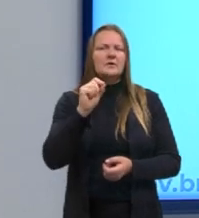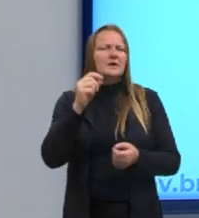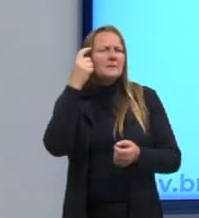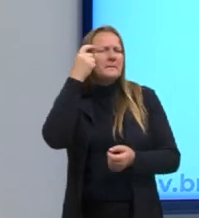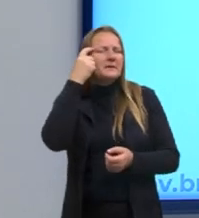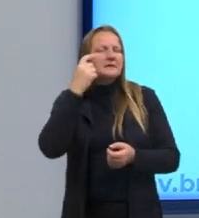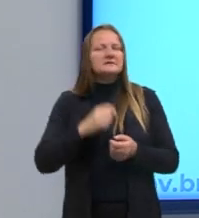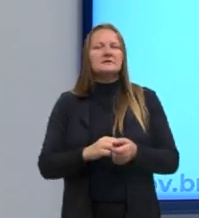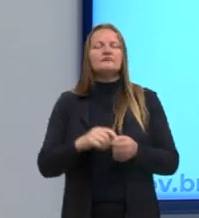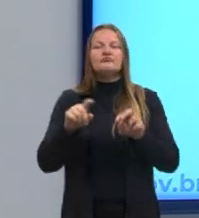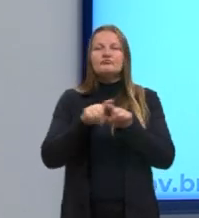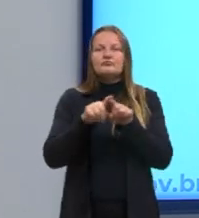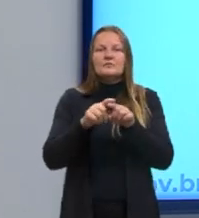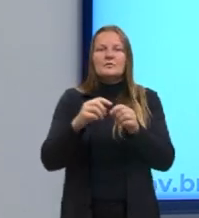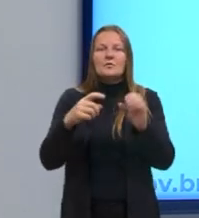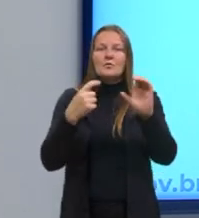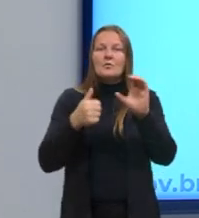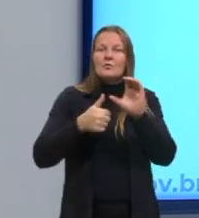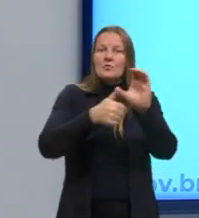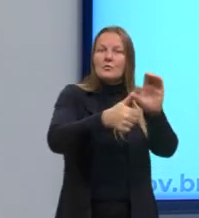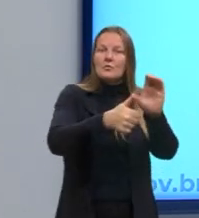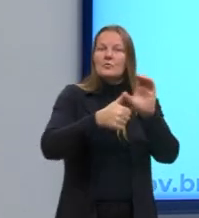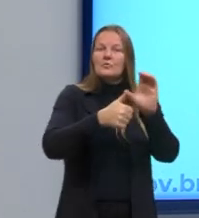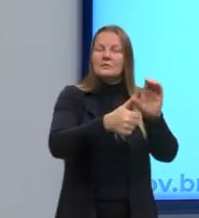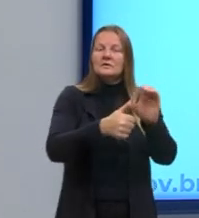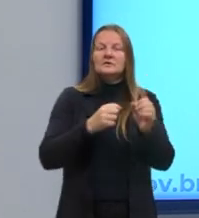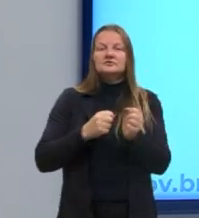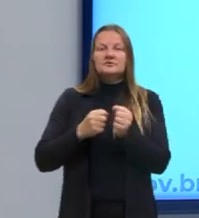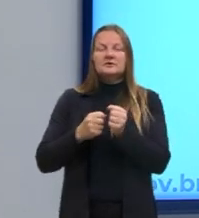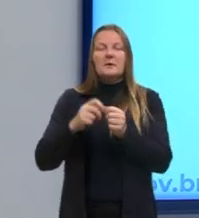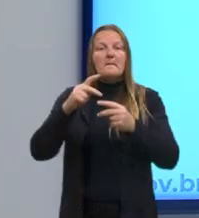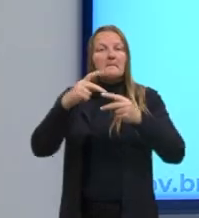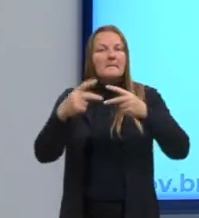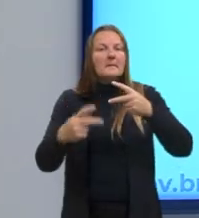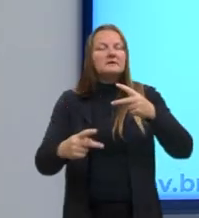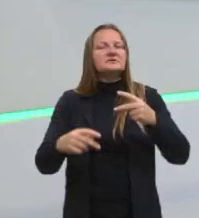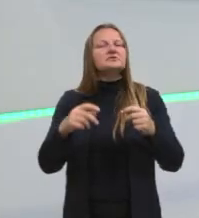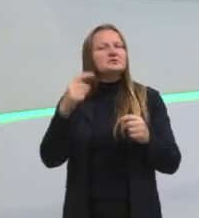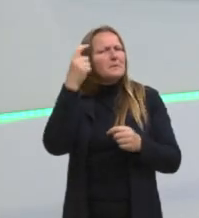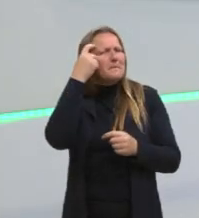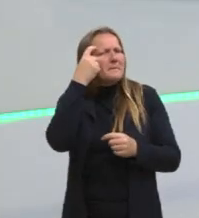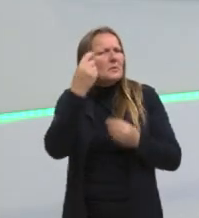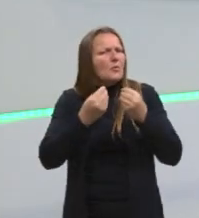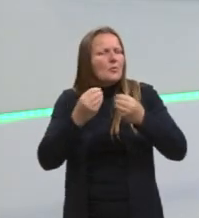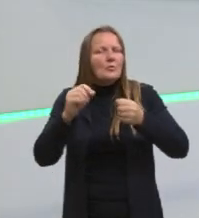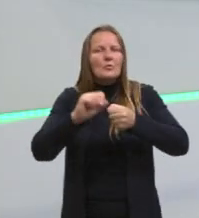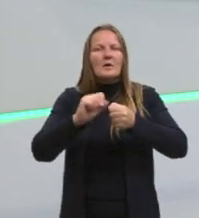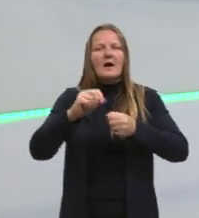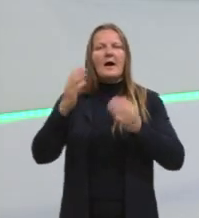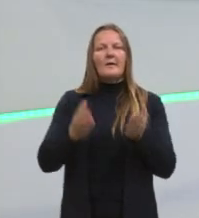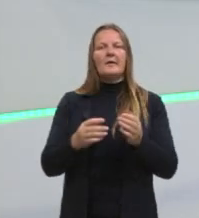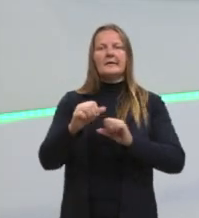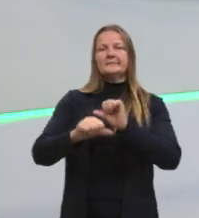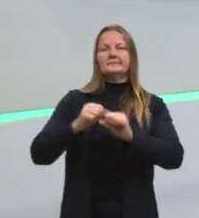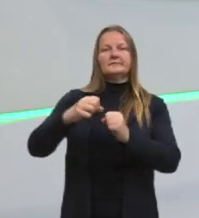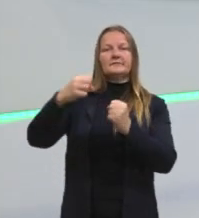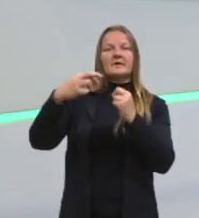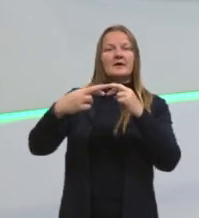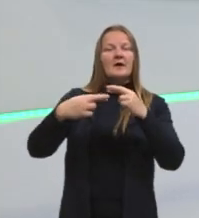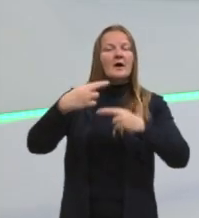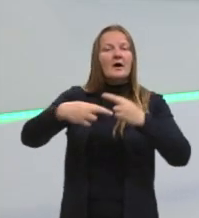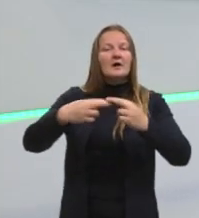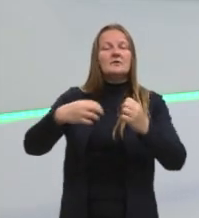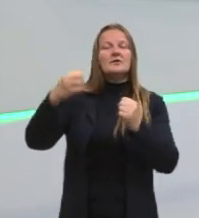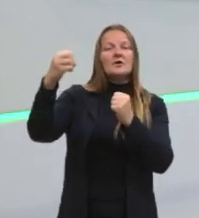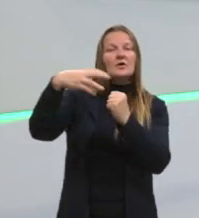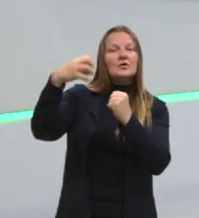do cristianismo tinha um paradigma. Existia um modo de pensar. E agora, a razão e o iluminismo se opõem a esse